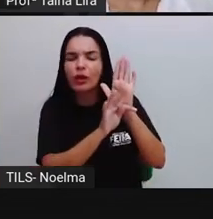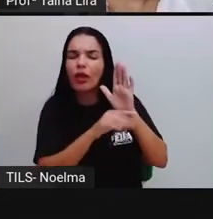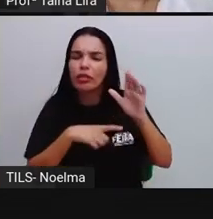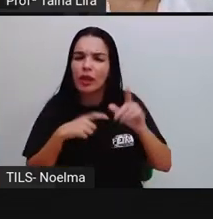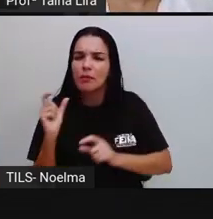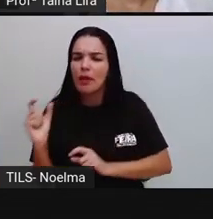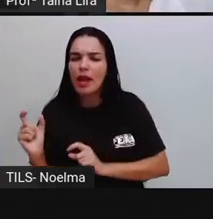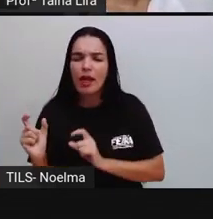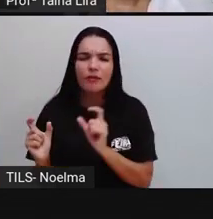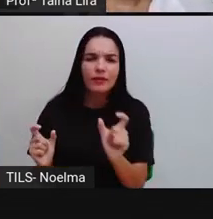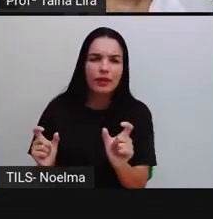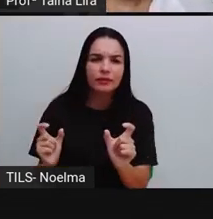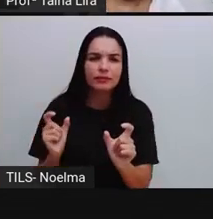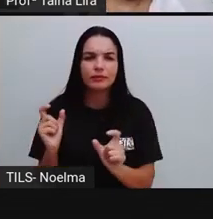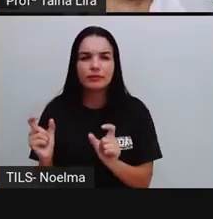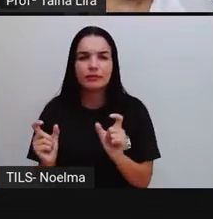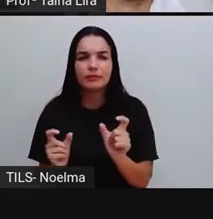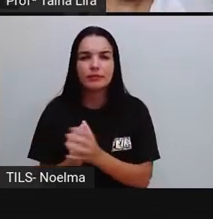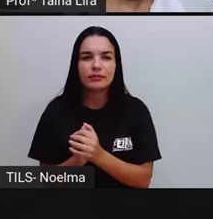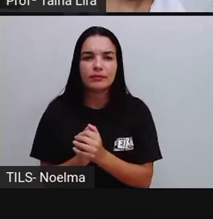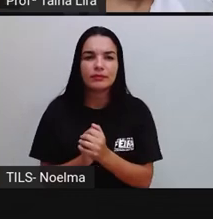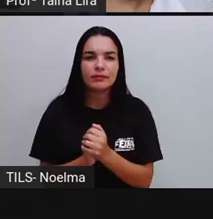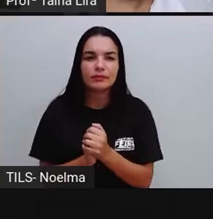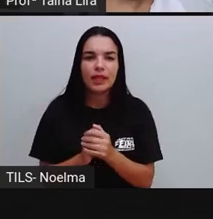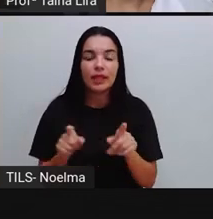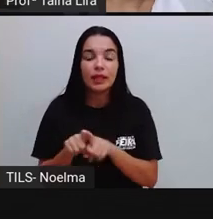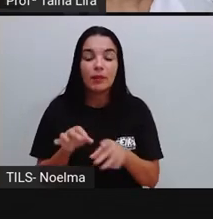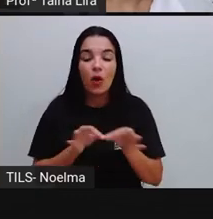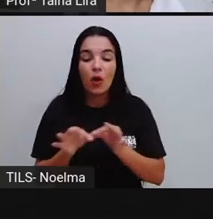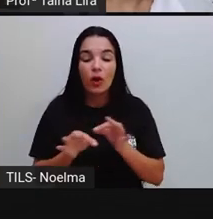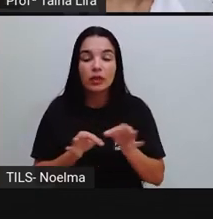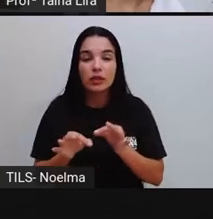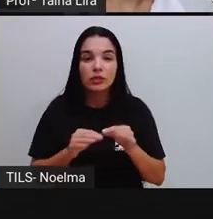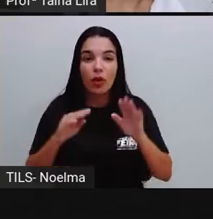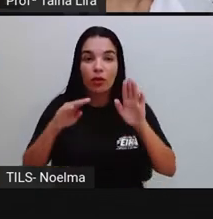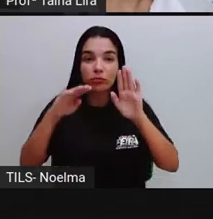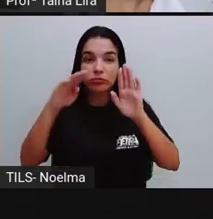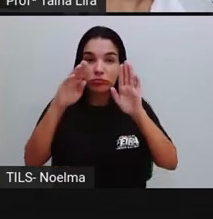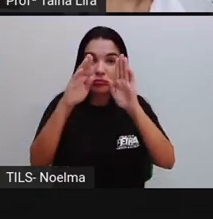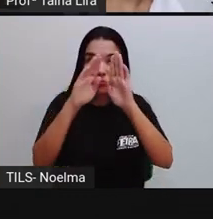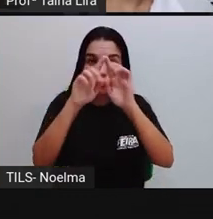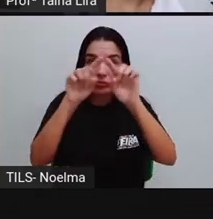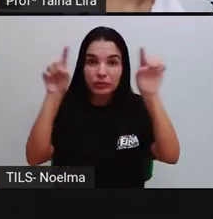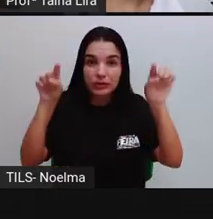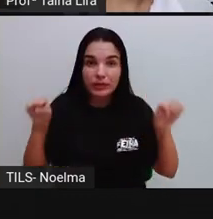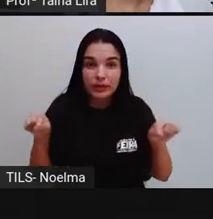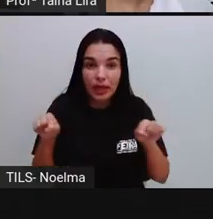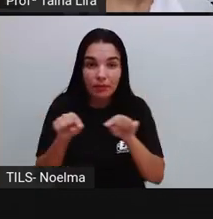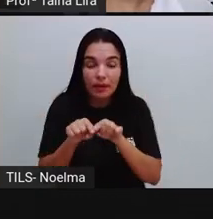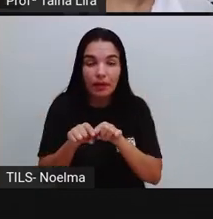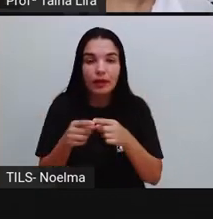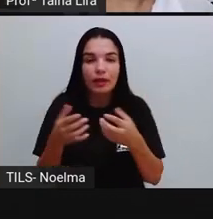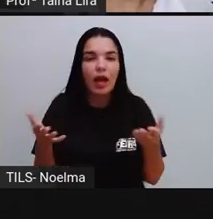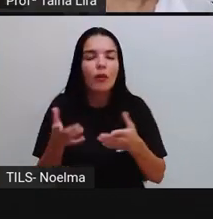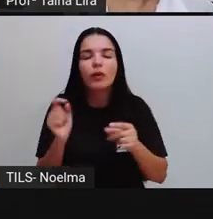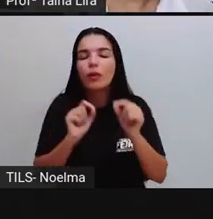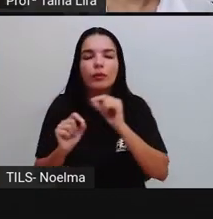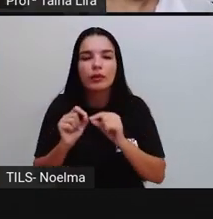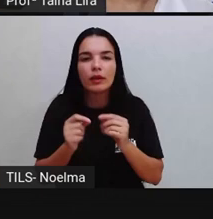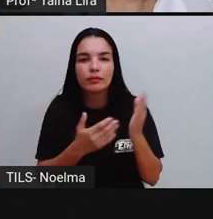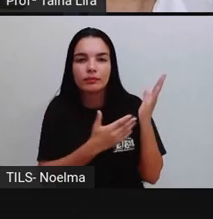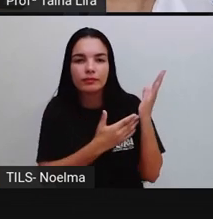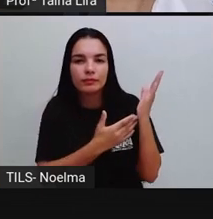As palavrinhas, É, E organizou numa tabela, E a gente vai fazer essa correção, Então, A palavra